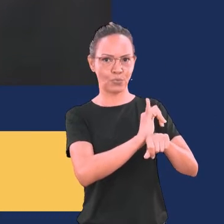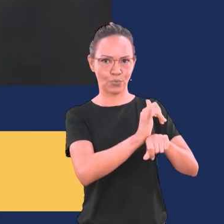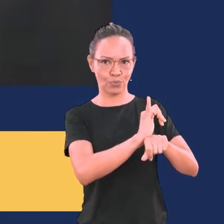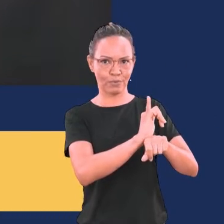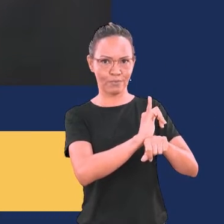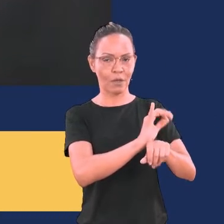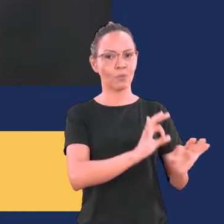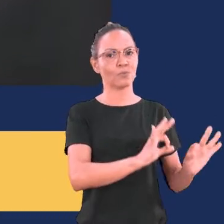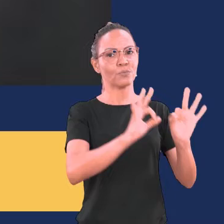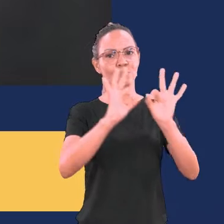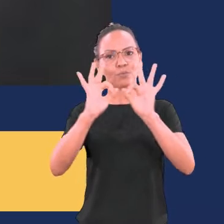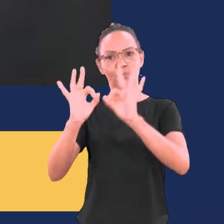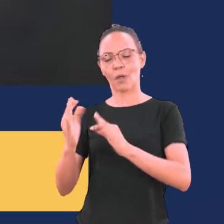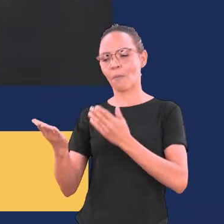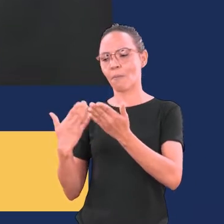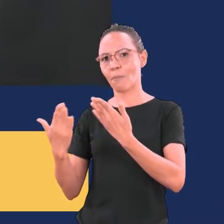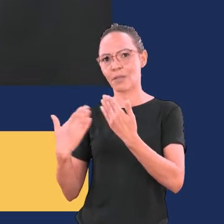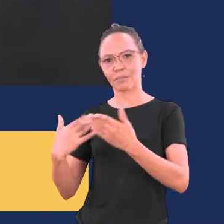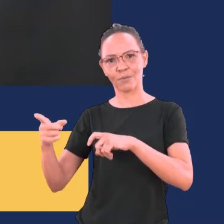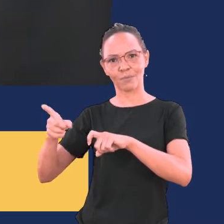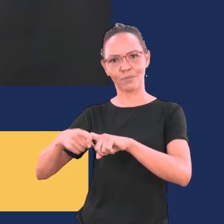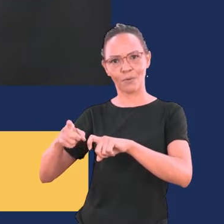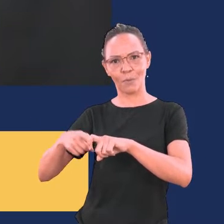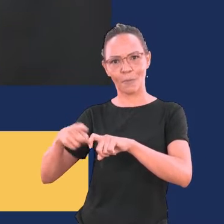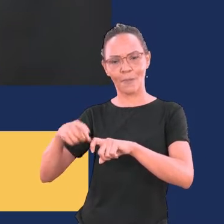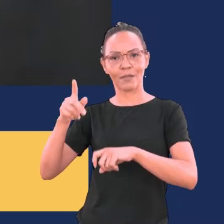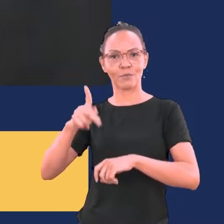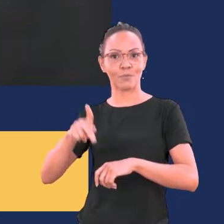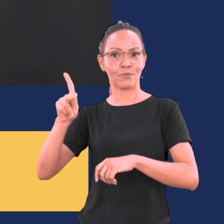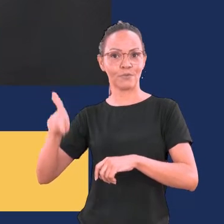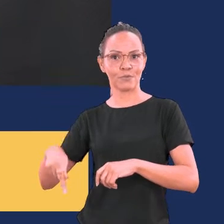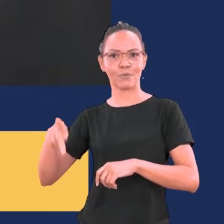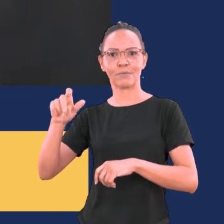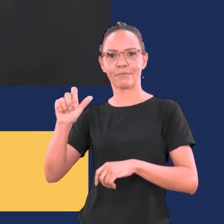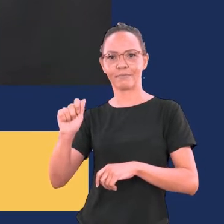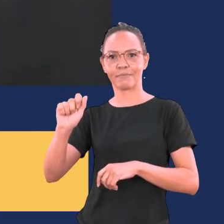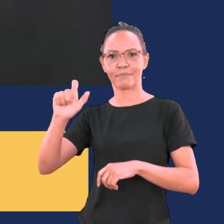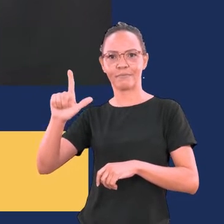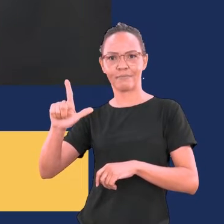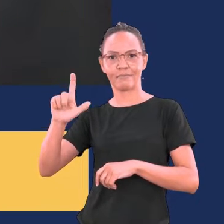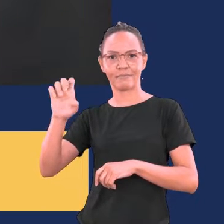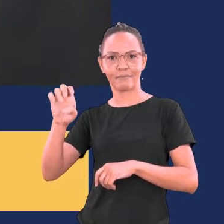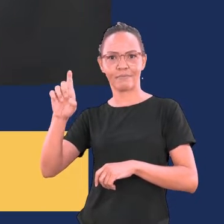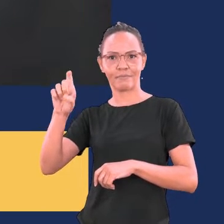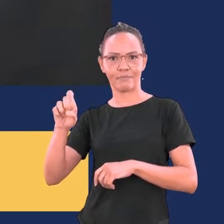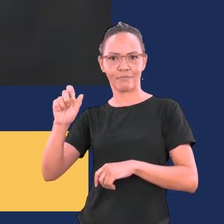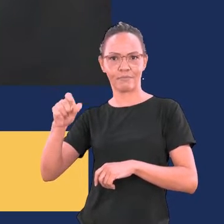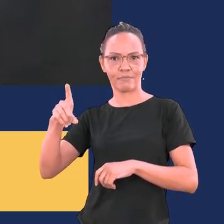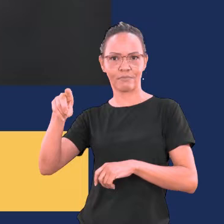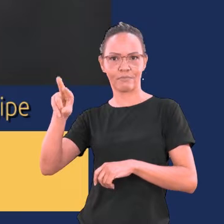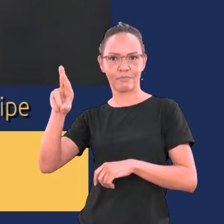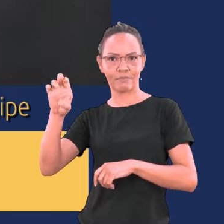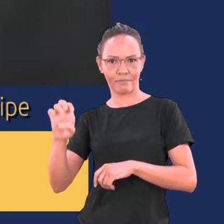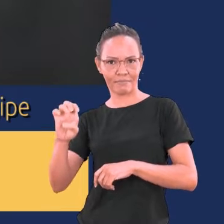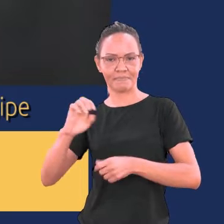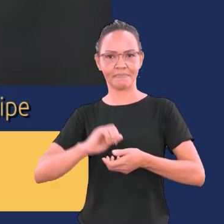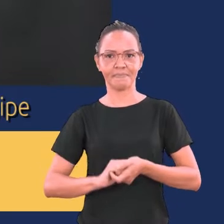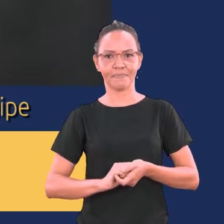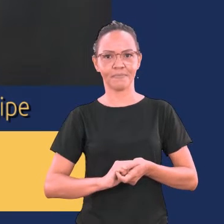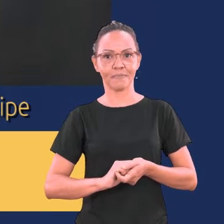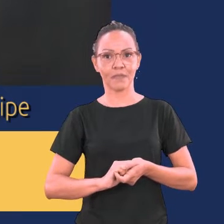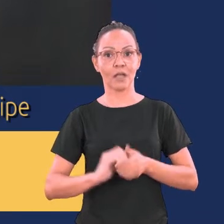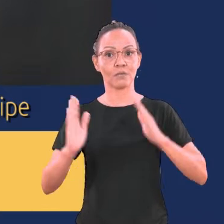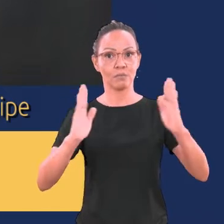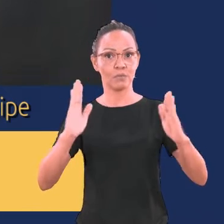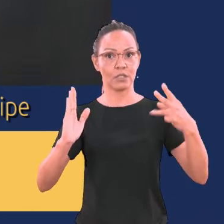para acompanhar o bate-papo com o médico, gastopediatra e professor Alexandre Machado. E